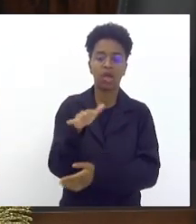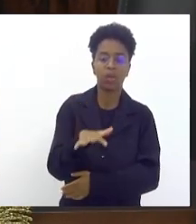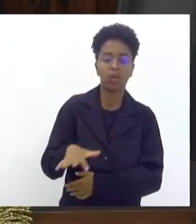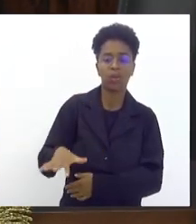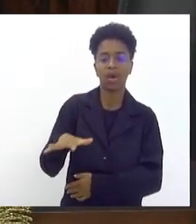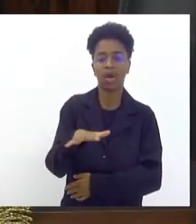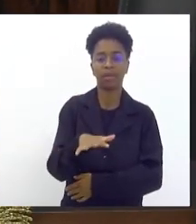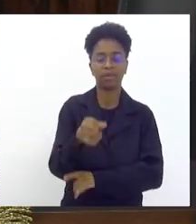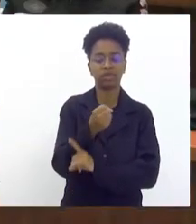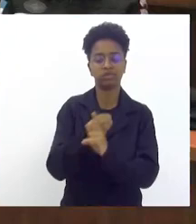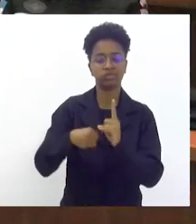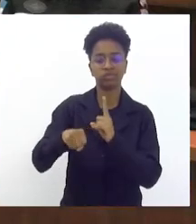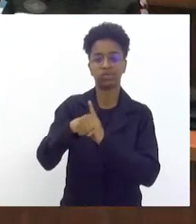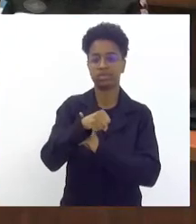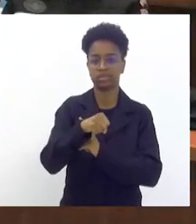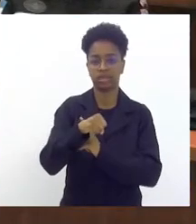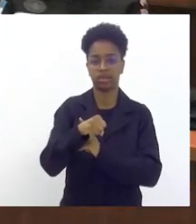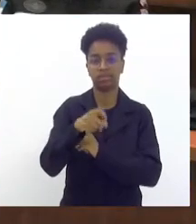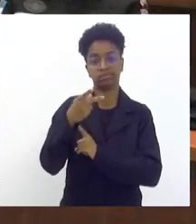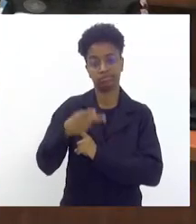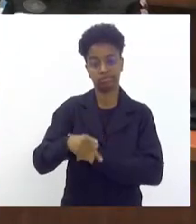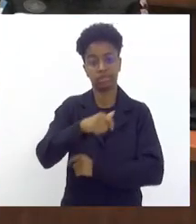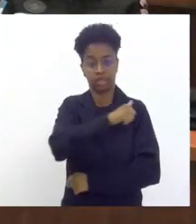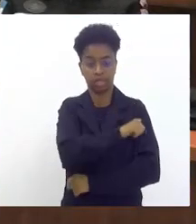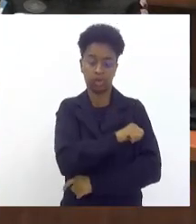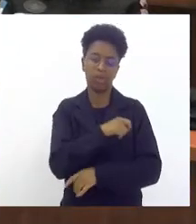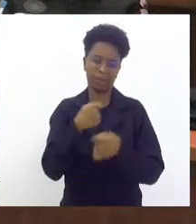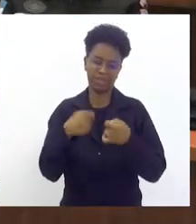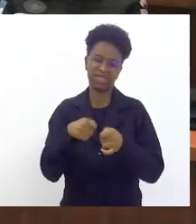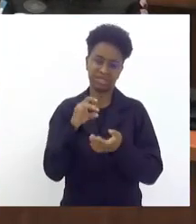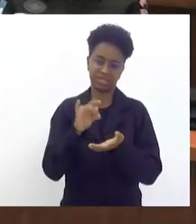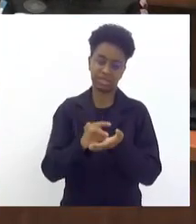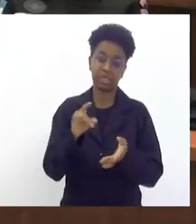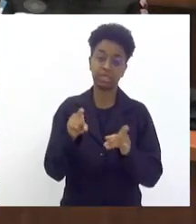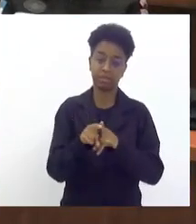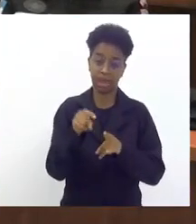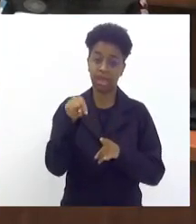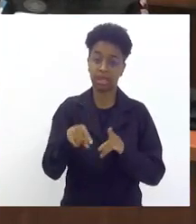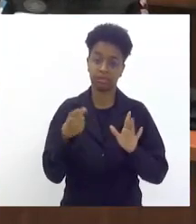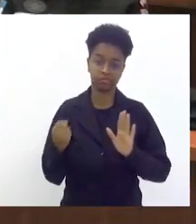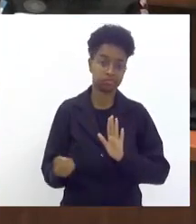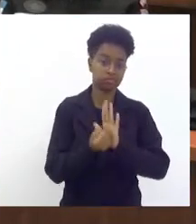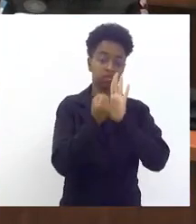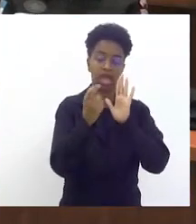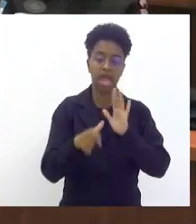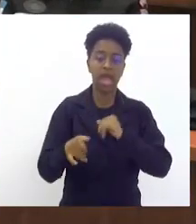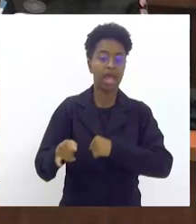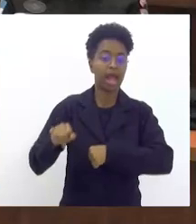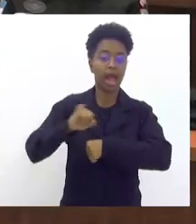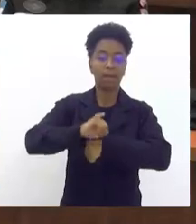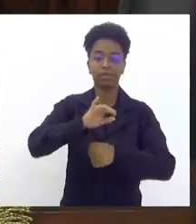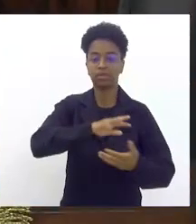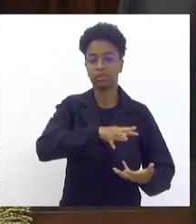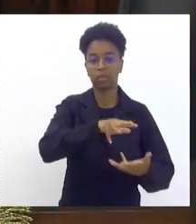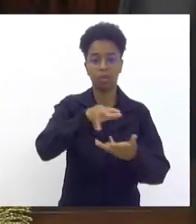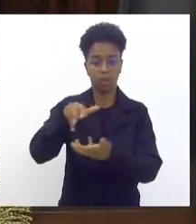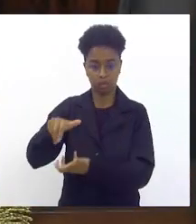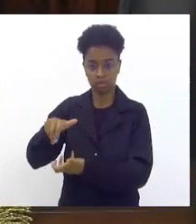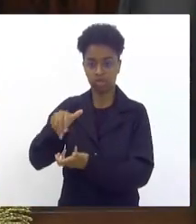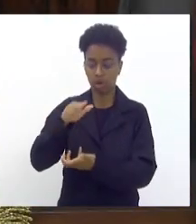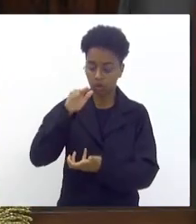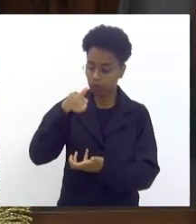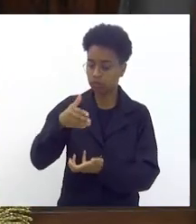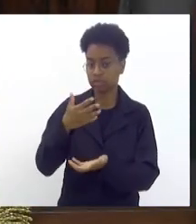social que o estado do Rio tanto precisa e o estado do Rio tem essa marca é a capital mundial do